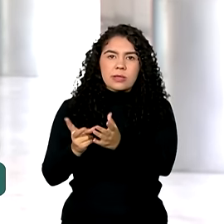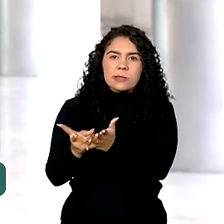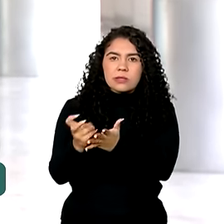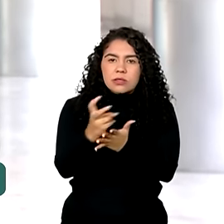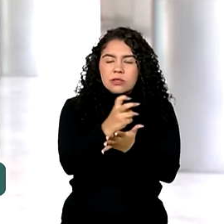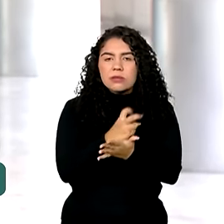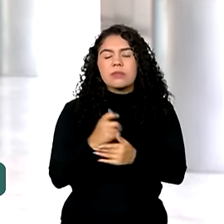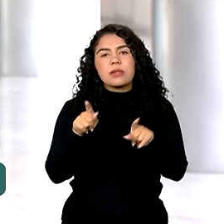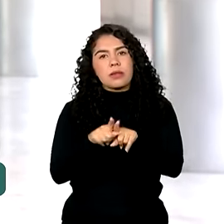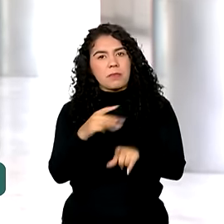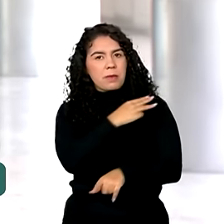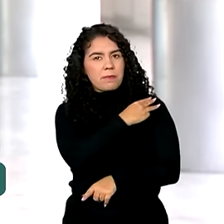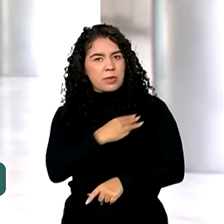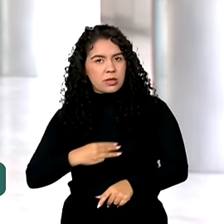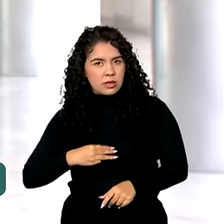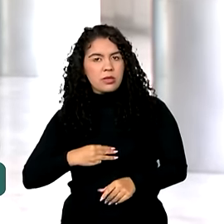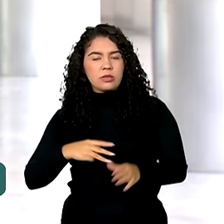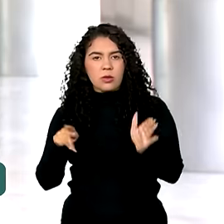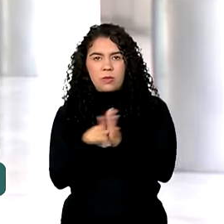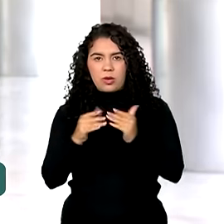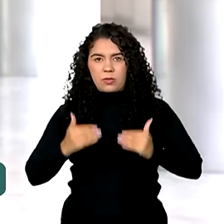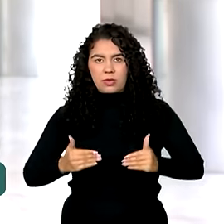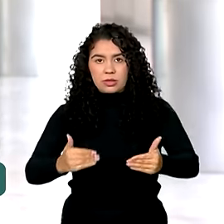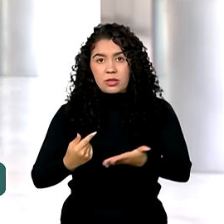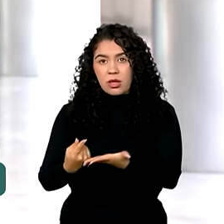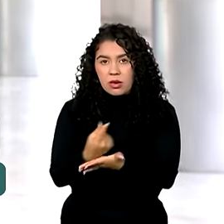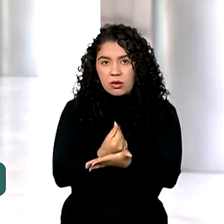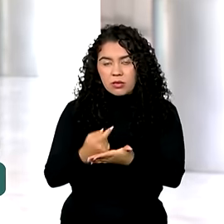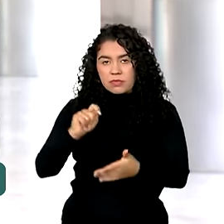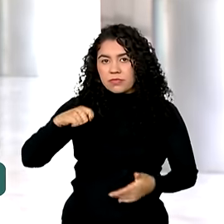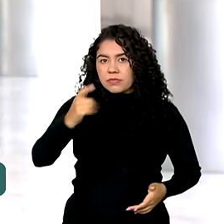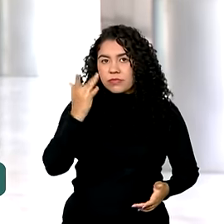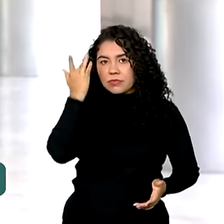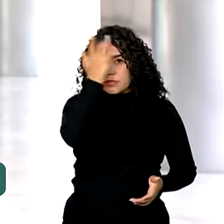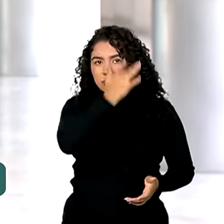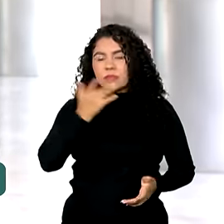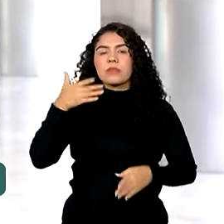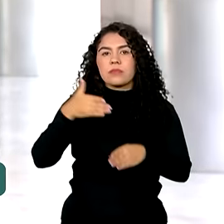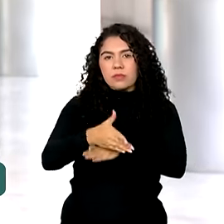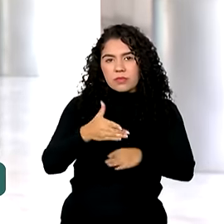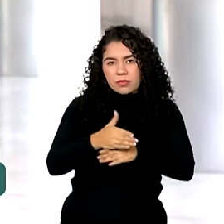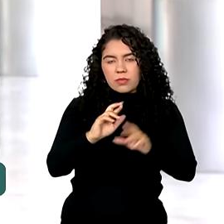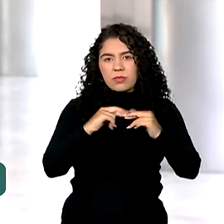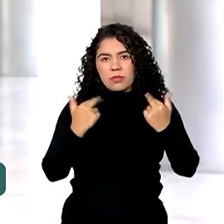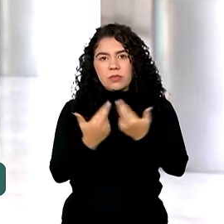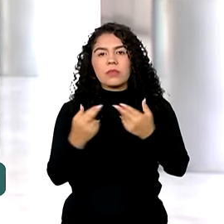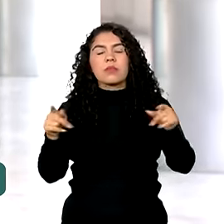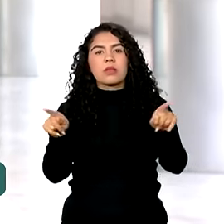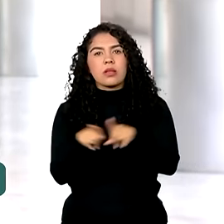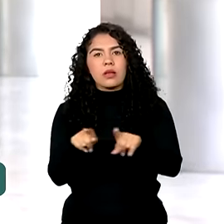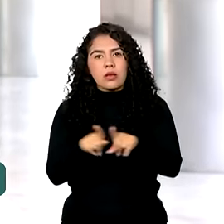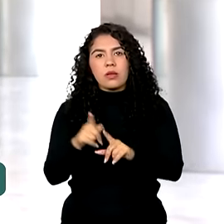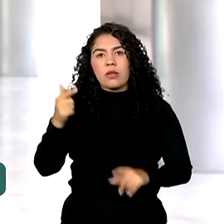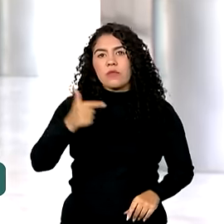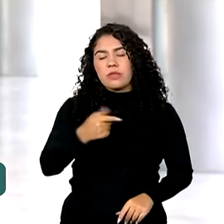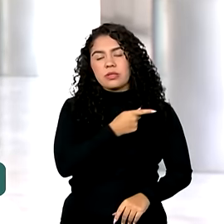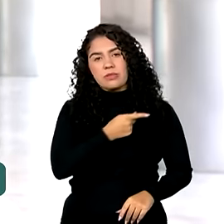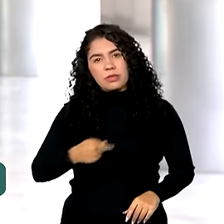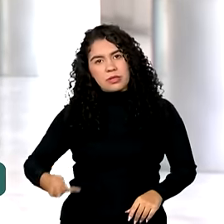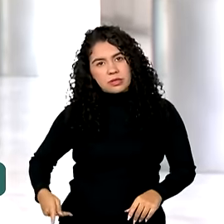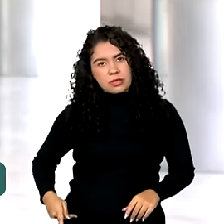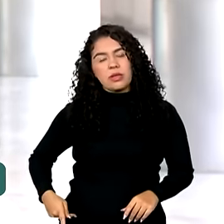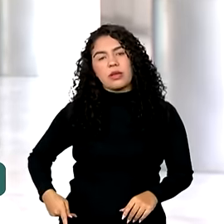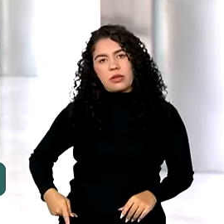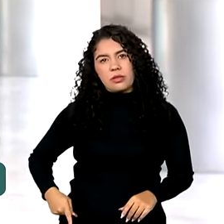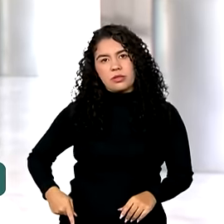presente o ministro da Fazenda, Fernando Haddad, e além dele também estão o vice-presidente da República e ministro do Desenvolvimento, Indústria,